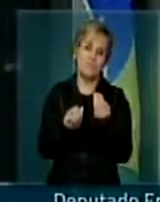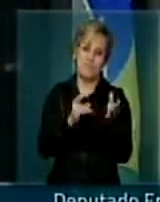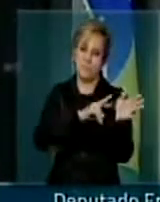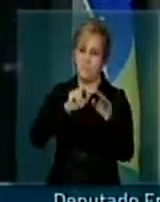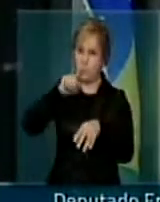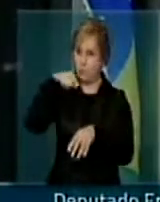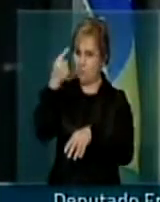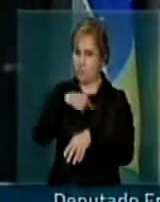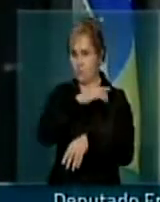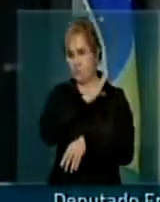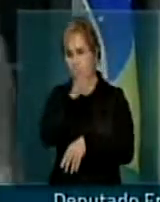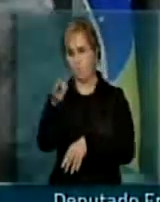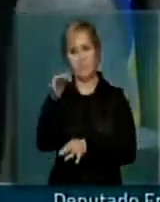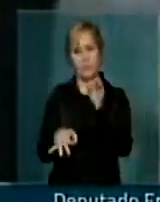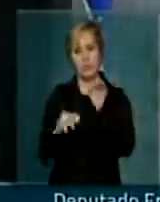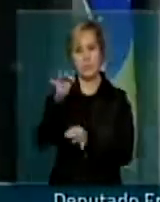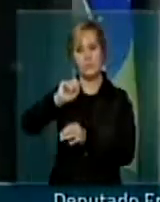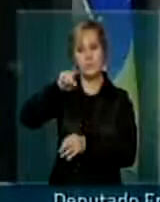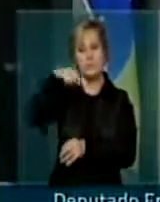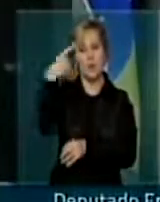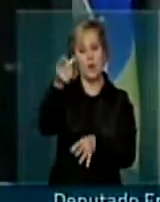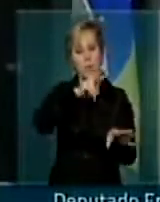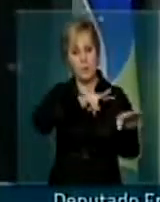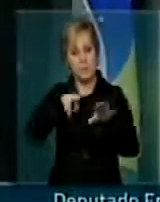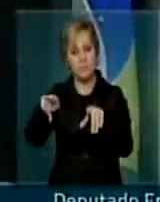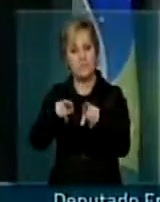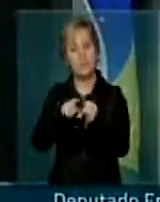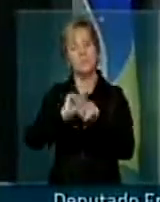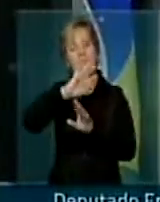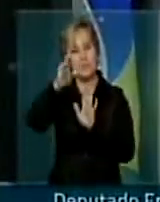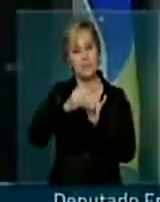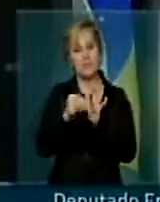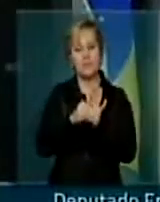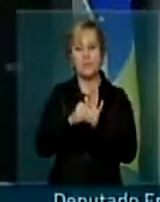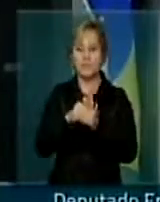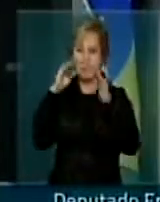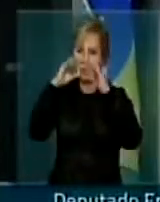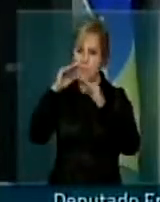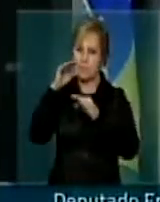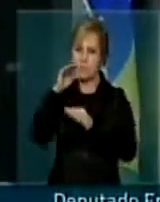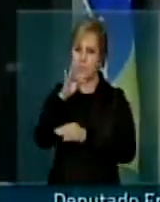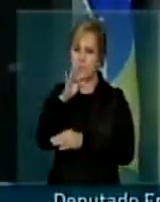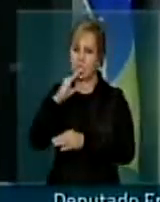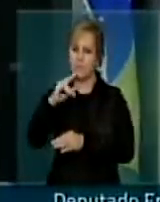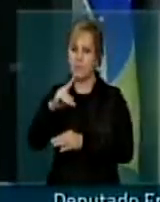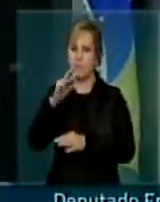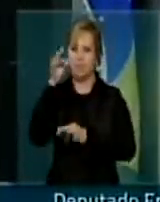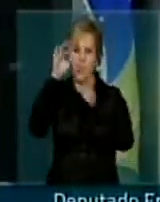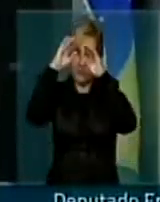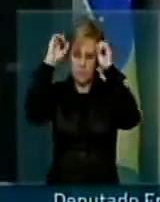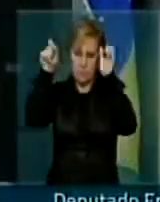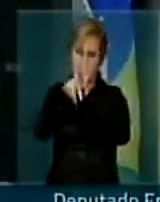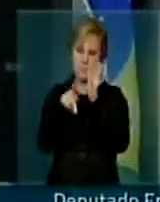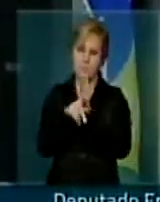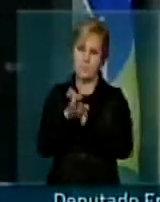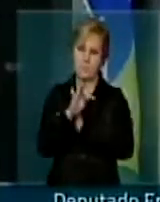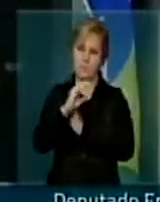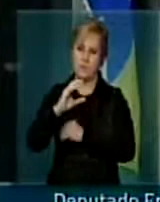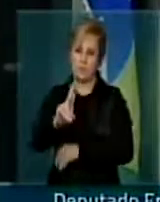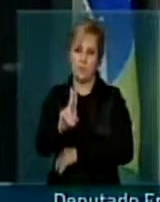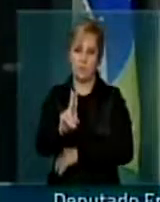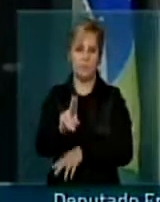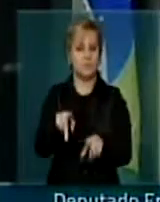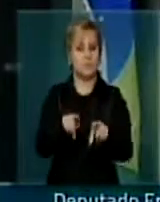para a Justiça e faremos na outra semana, já fizemos um calendário para o Tribunal de Contas e o escritório do Tribunal de Contas da União,